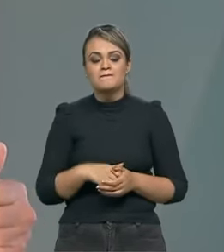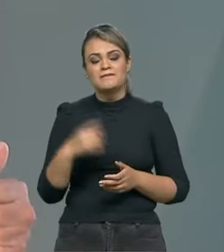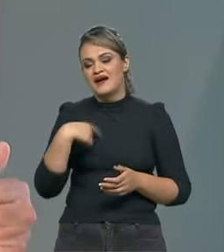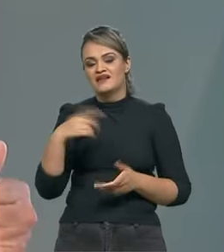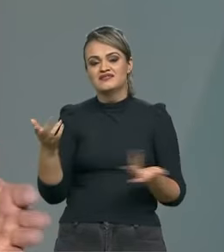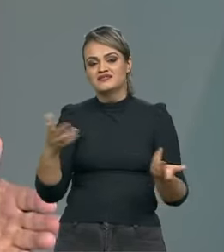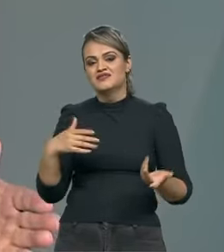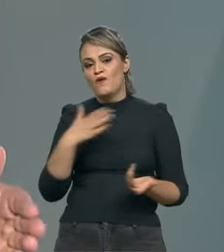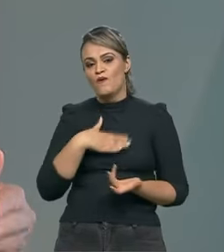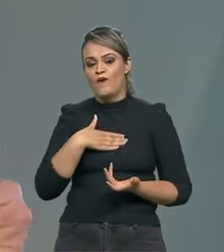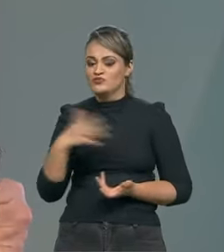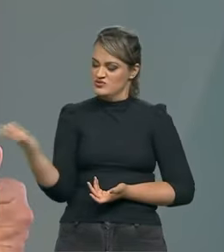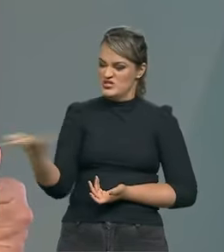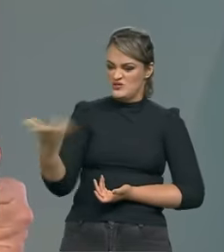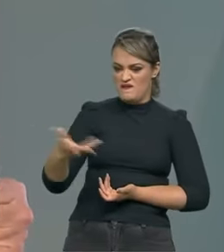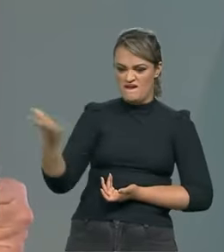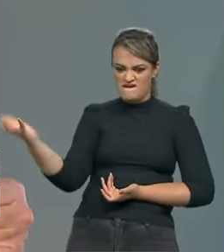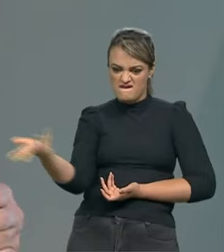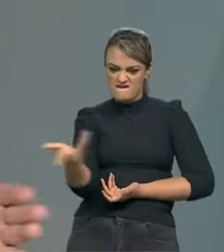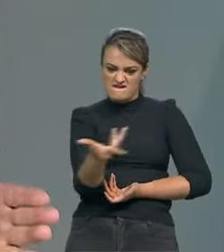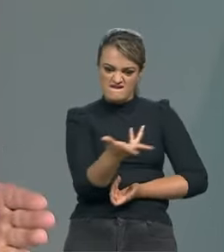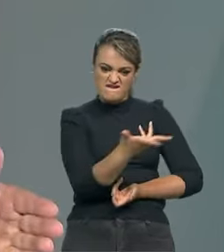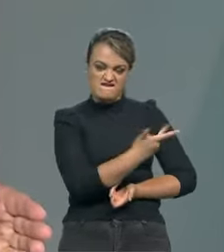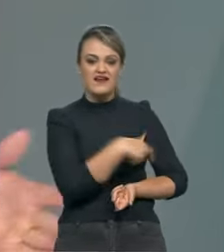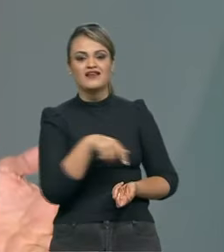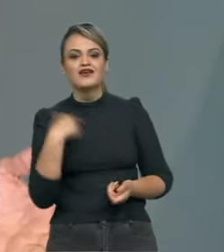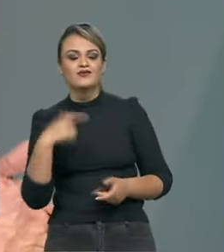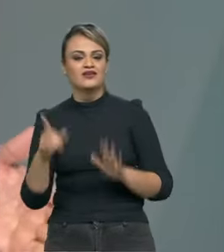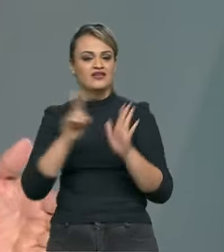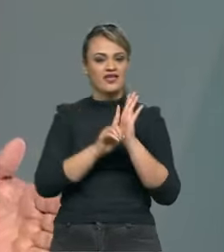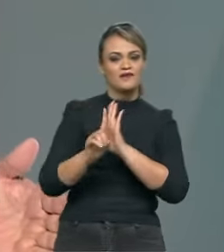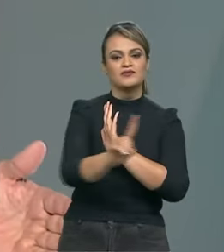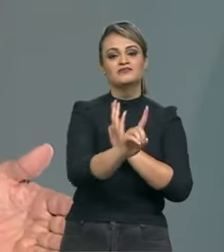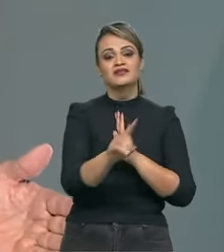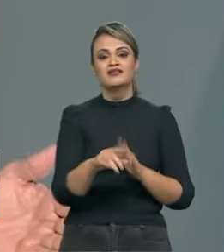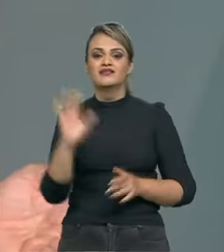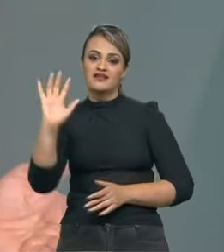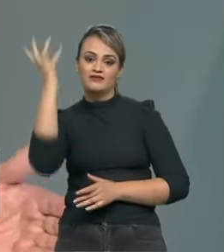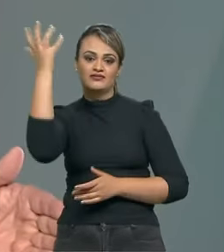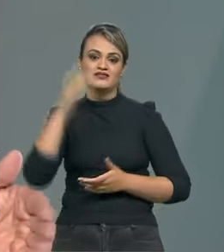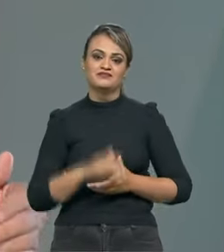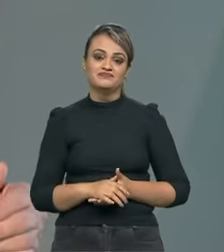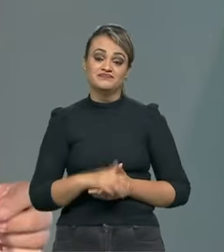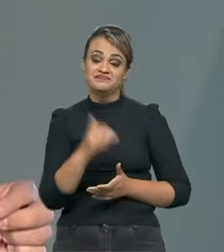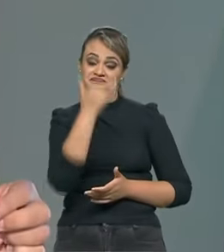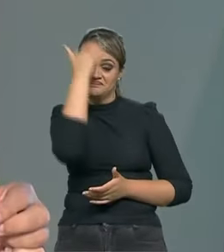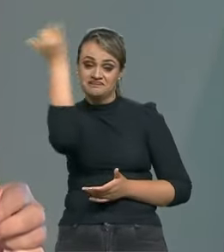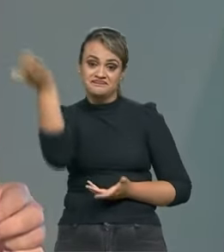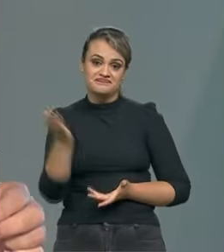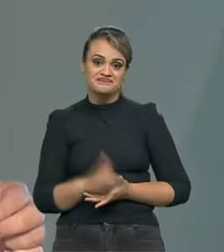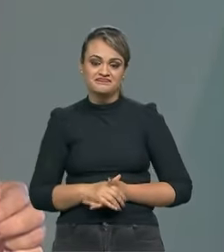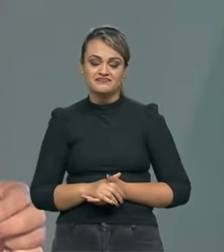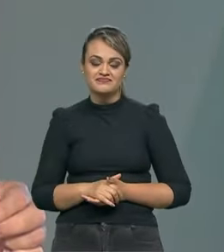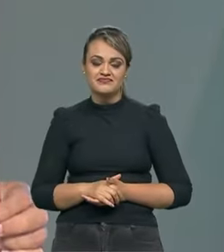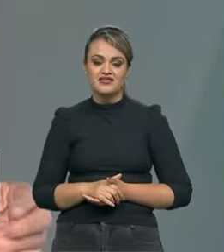rápido, queria andar rápido, queria estar sempre na frente e acabou. Aconteceu um acidente, aconteceu um acidente. No outro ano, eu corri de